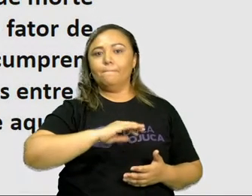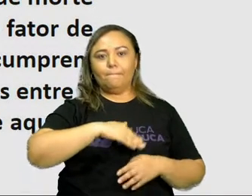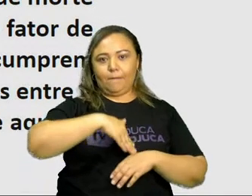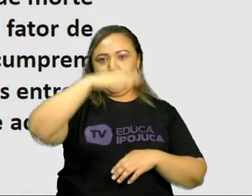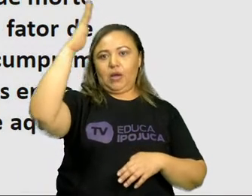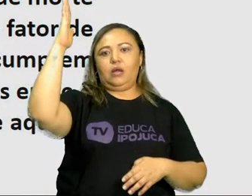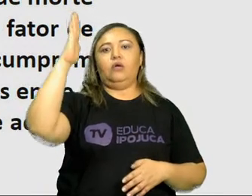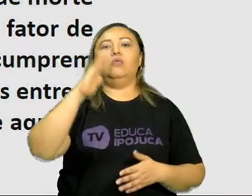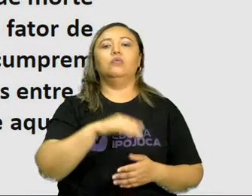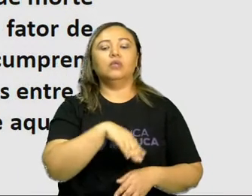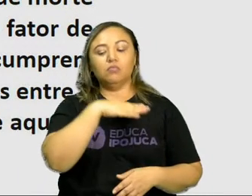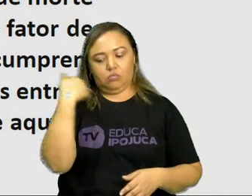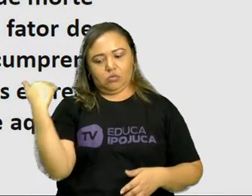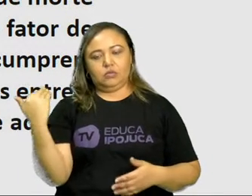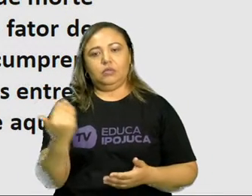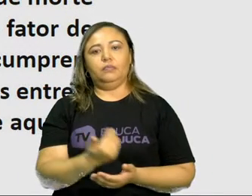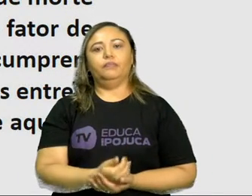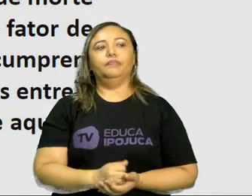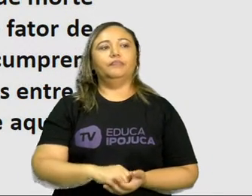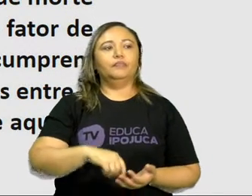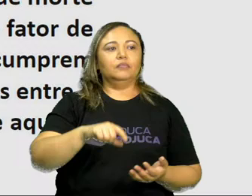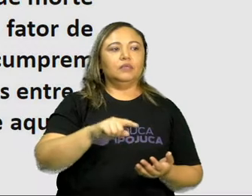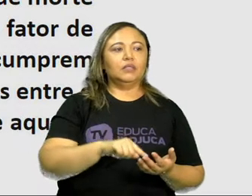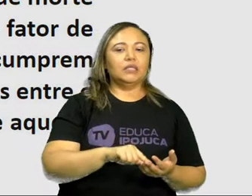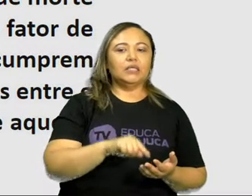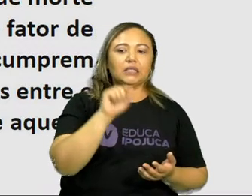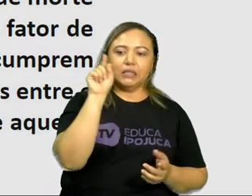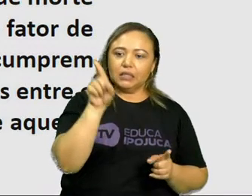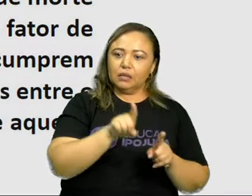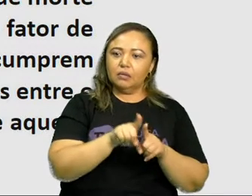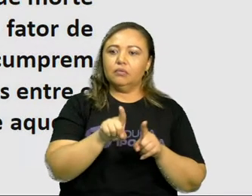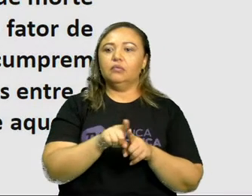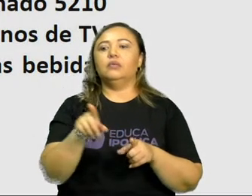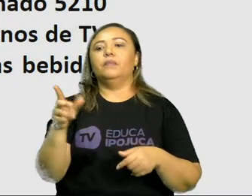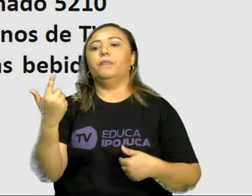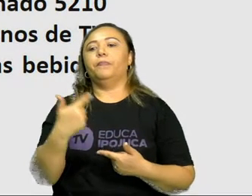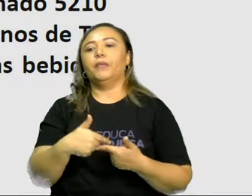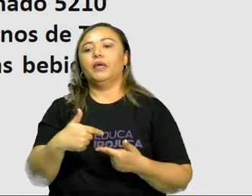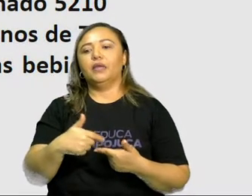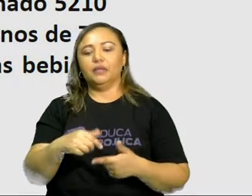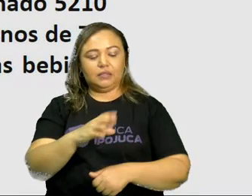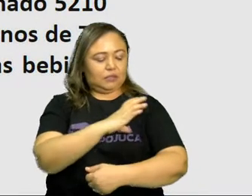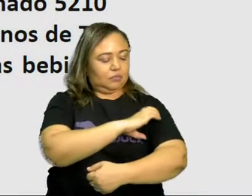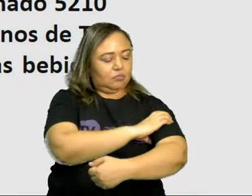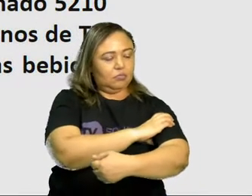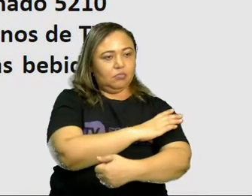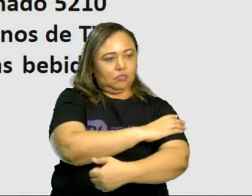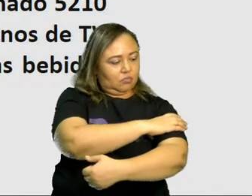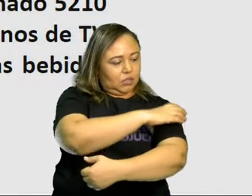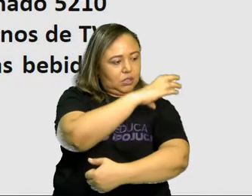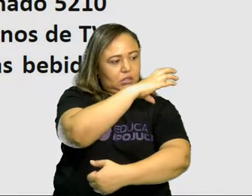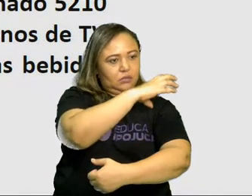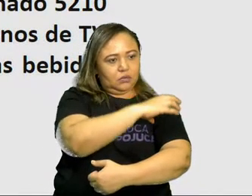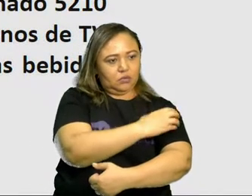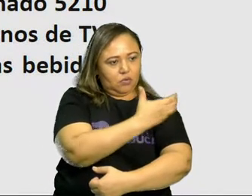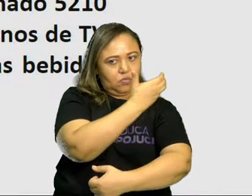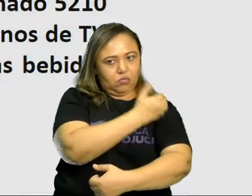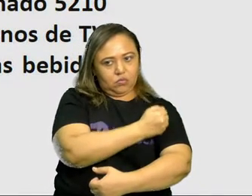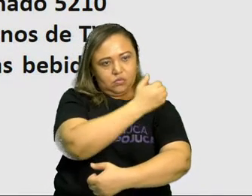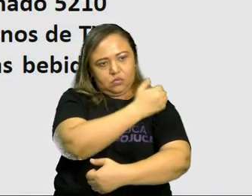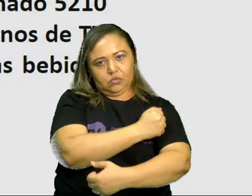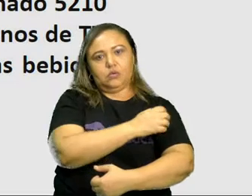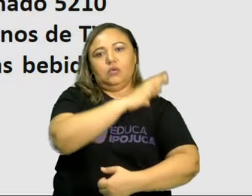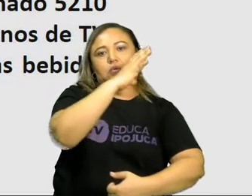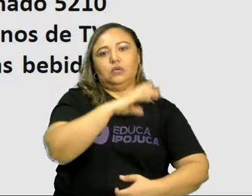1,5 vezes maior entre aqueles que apresentavam pressão alta. Em nota para a imprensa,